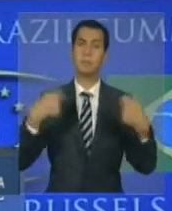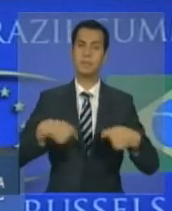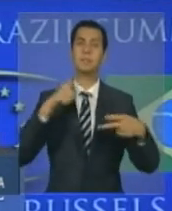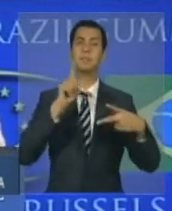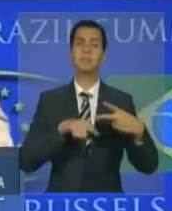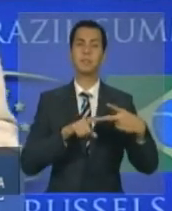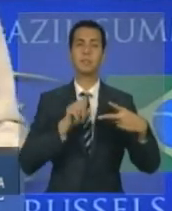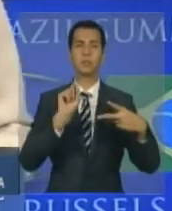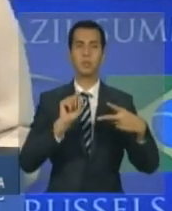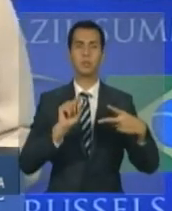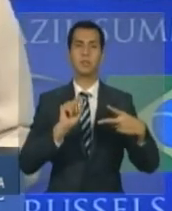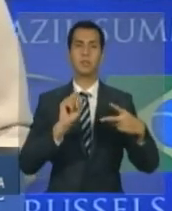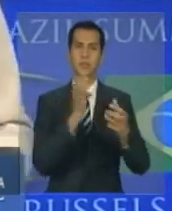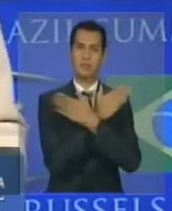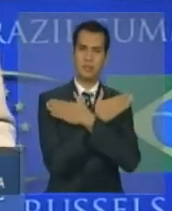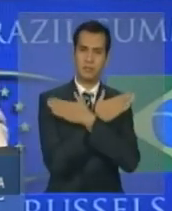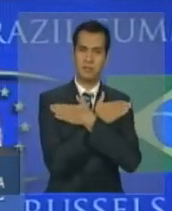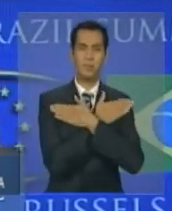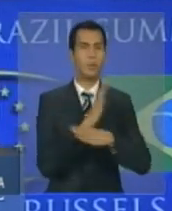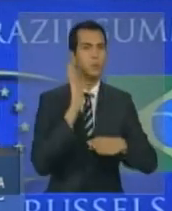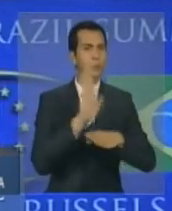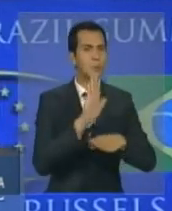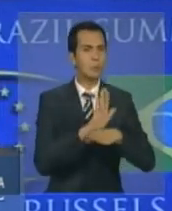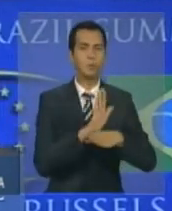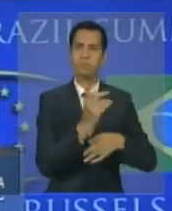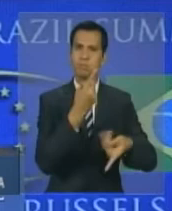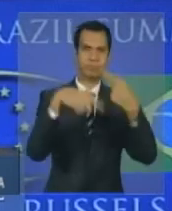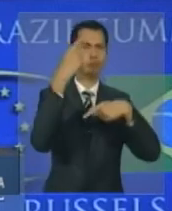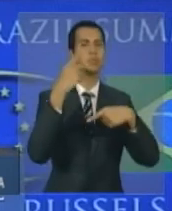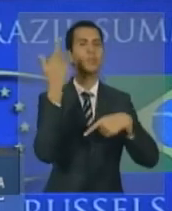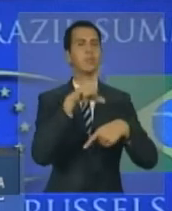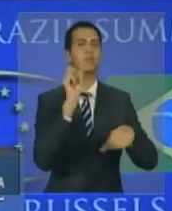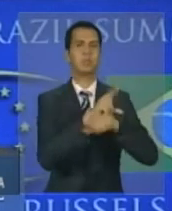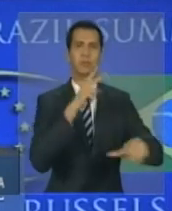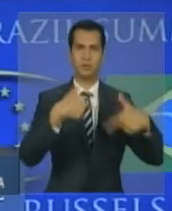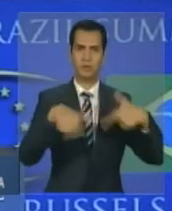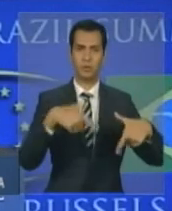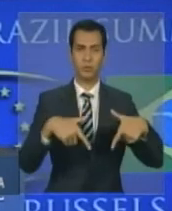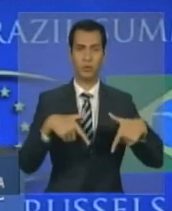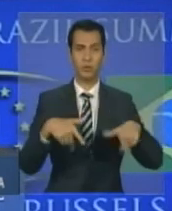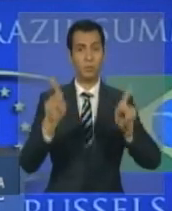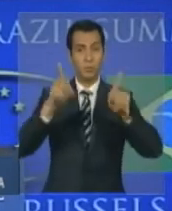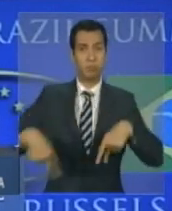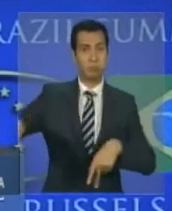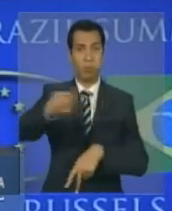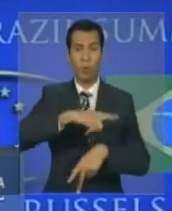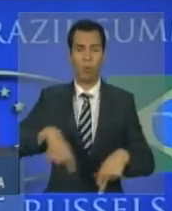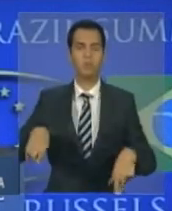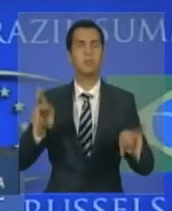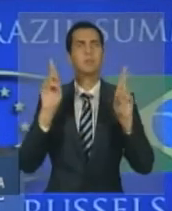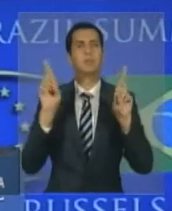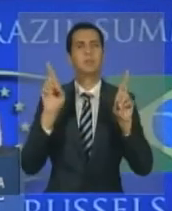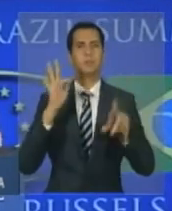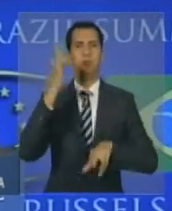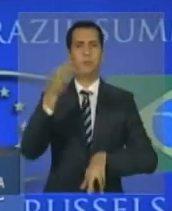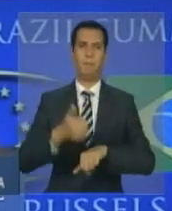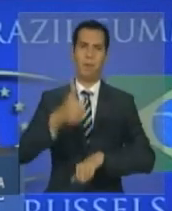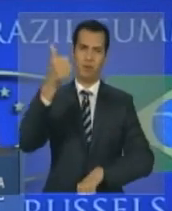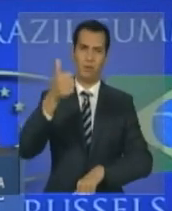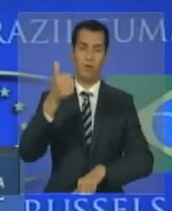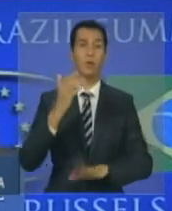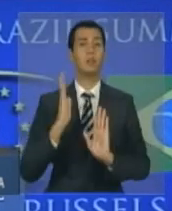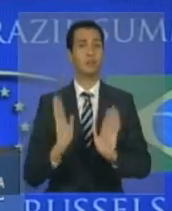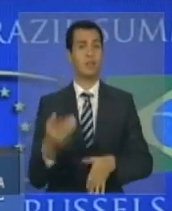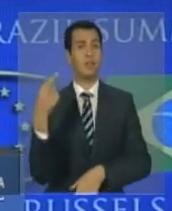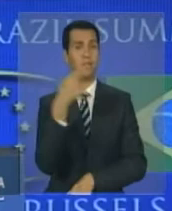firme ao desemprego, para que as populações não percam esperança no futuro. A experiência latino